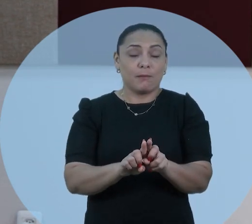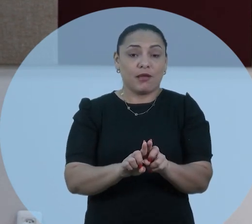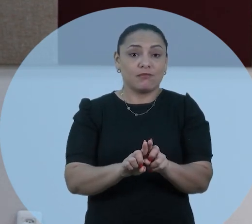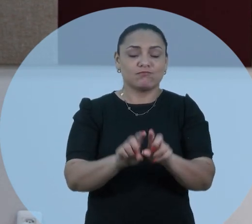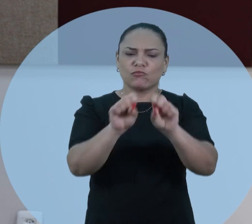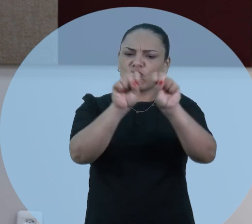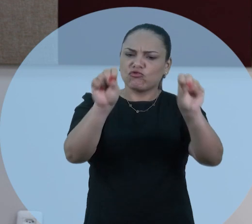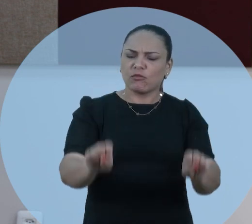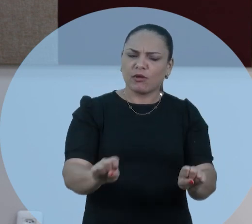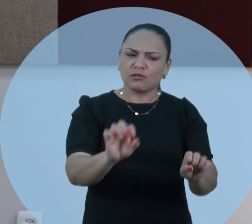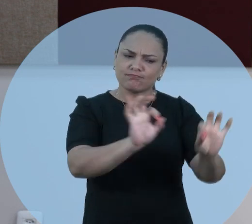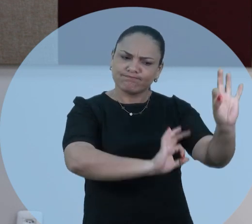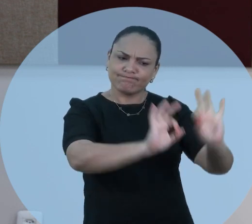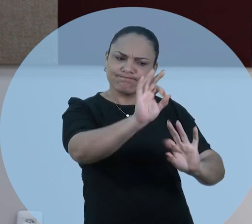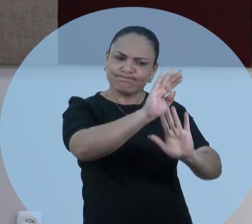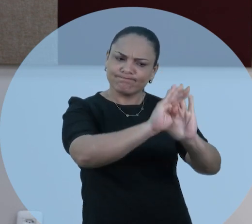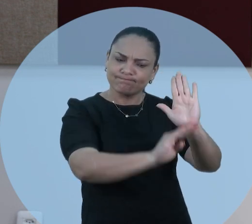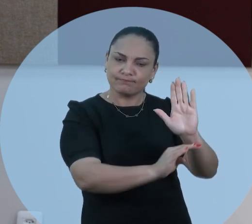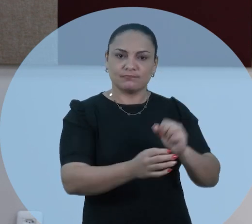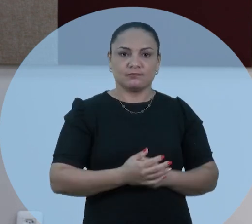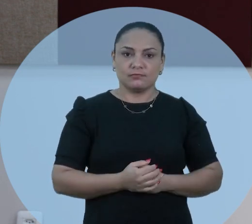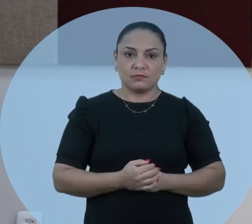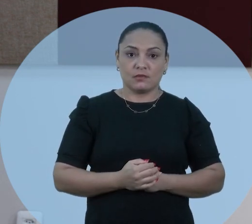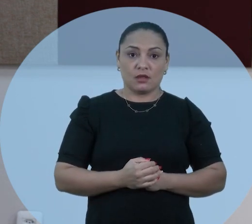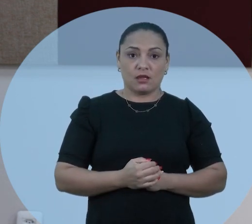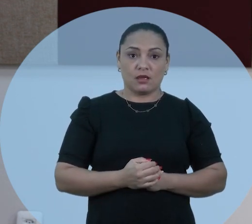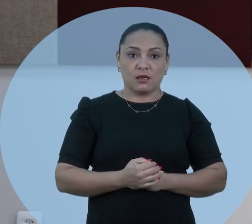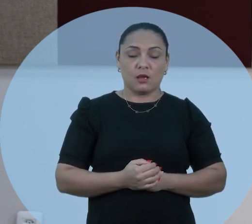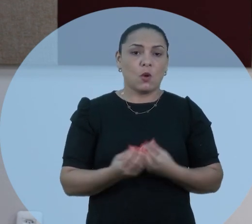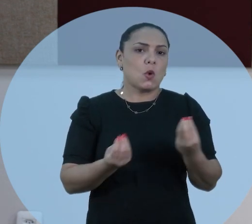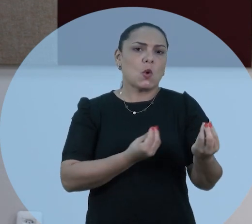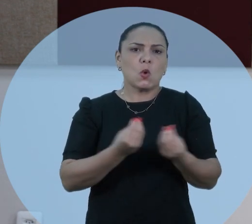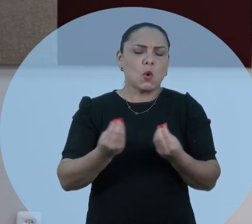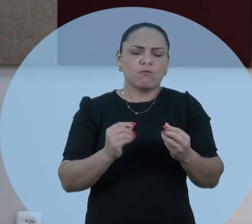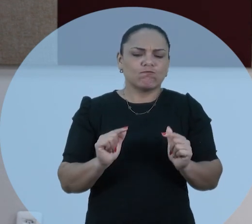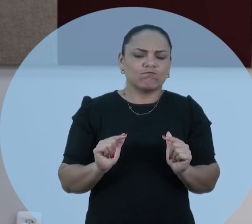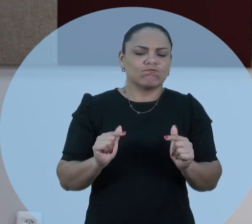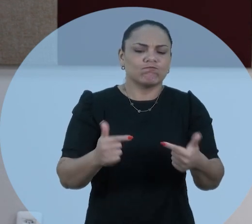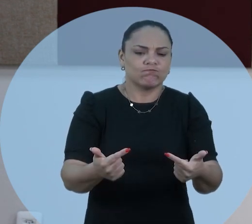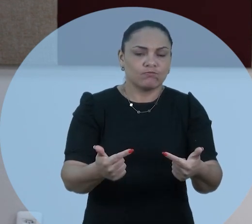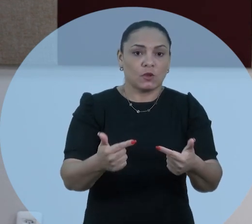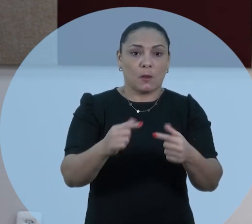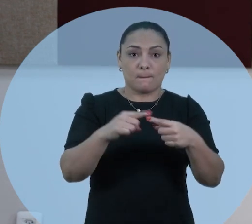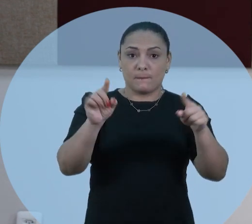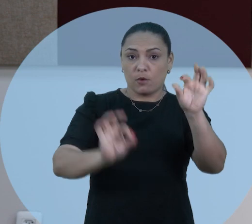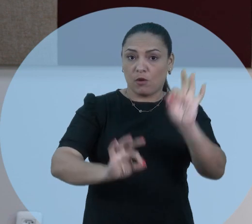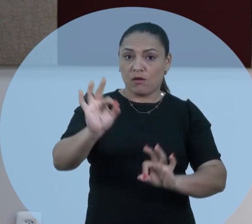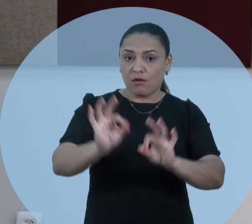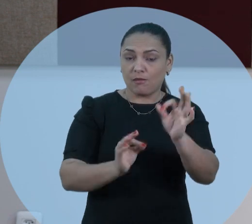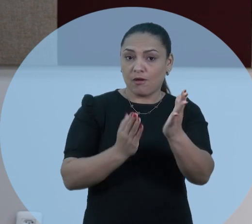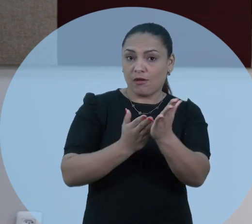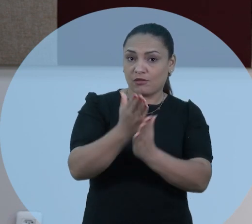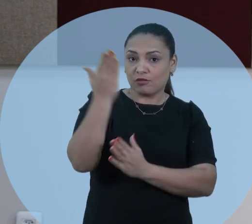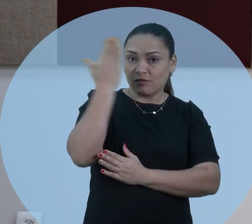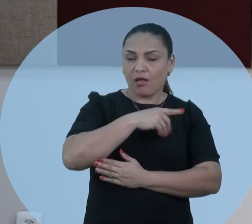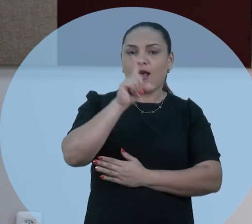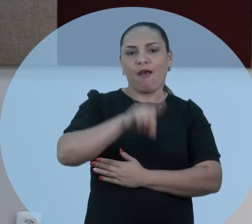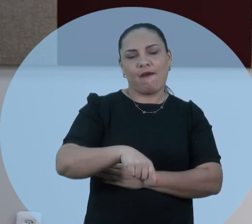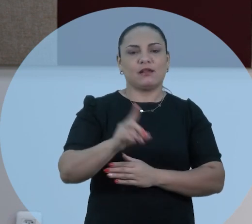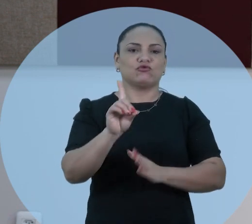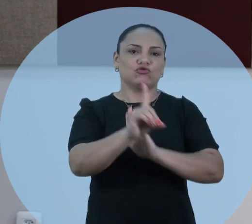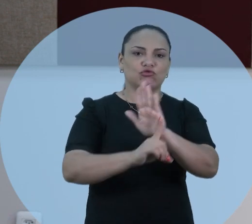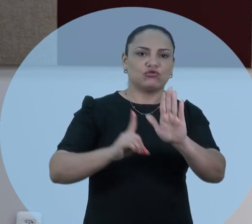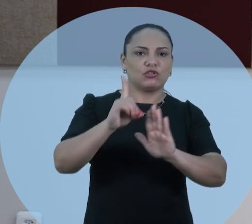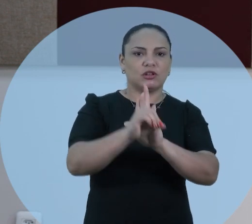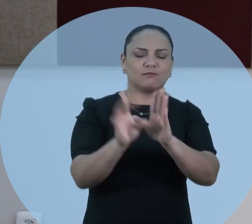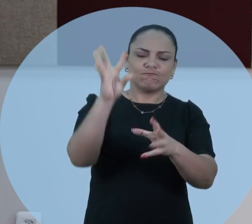mais sistematizada. Neste sentido, os instrumentos de um Programa de Integridade incluem diretrizes